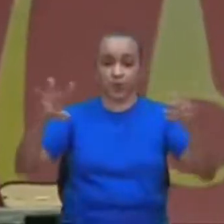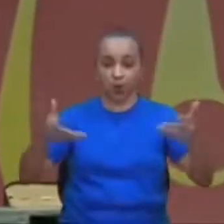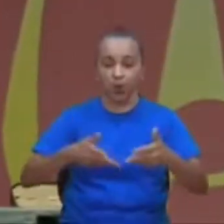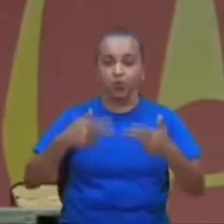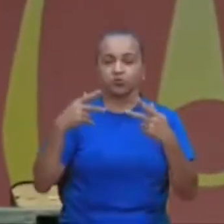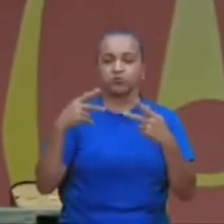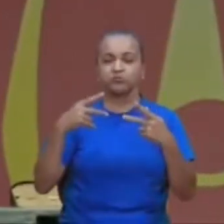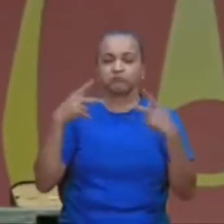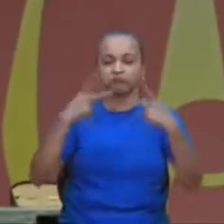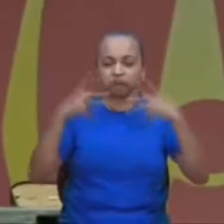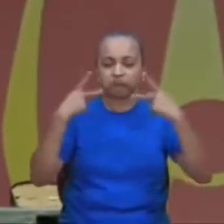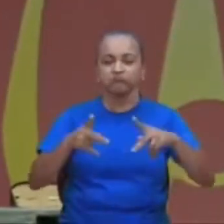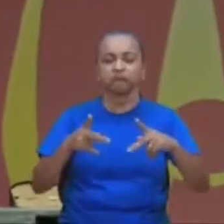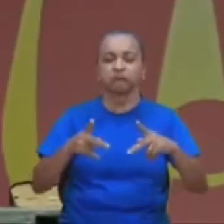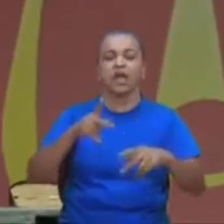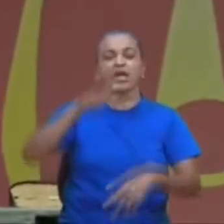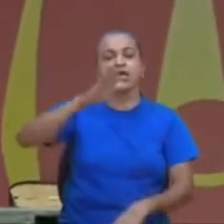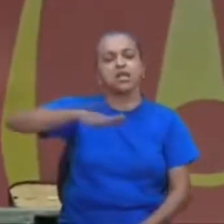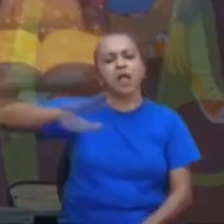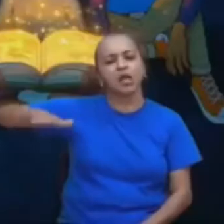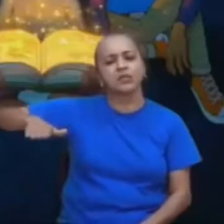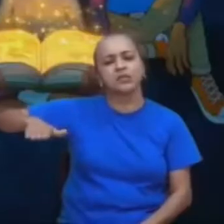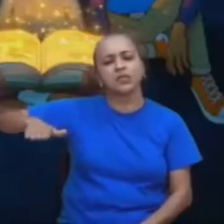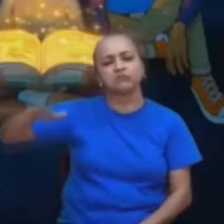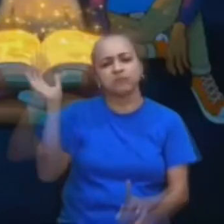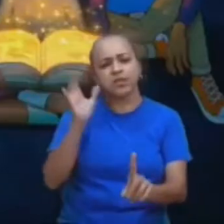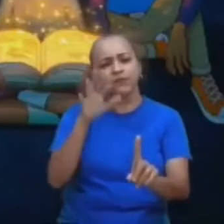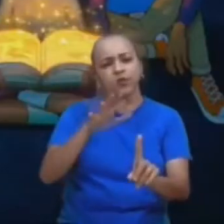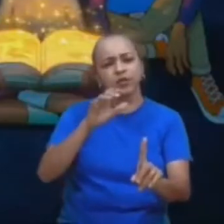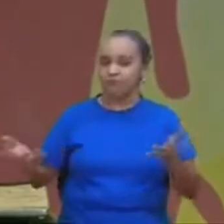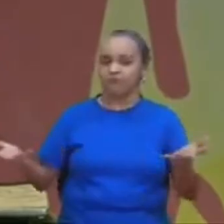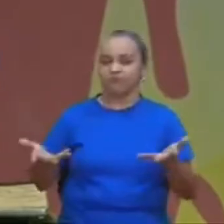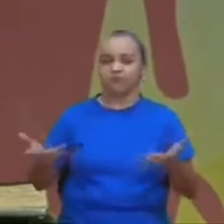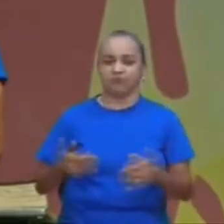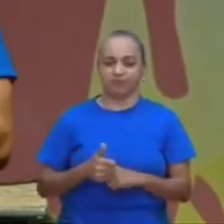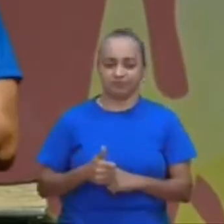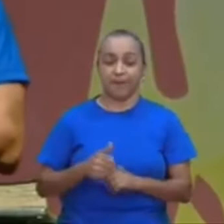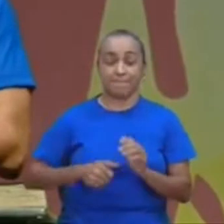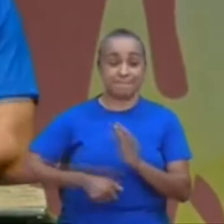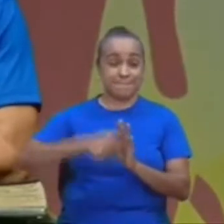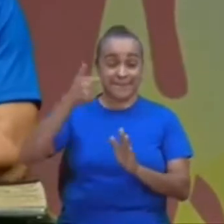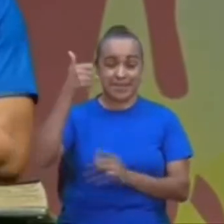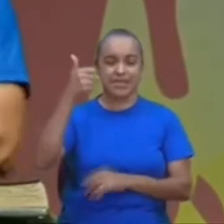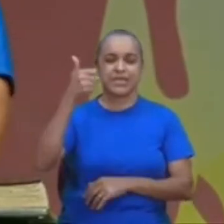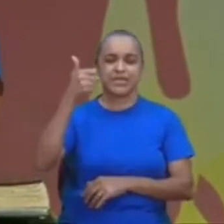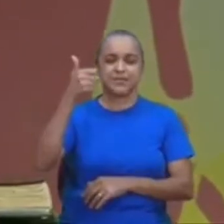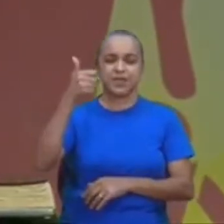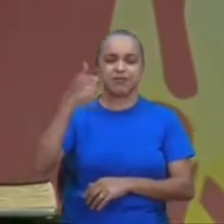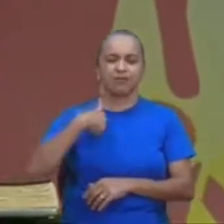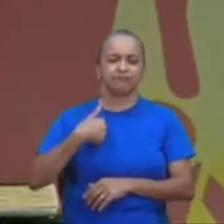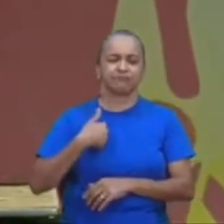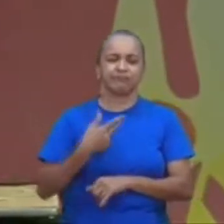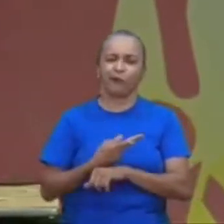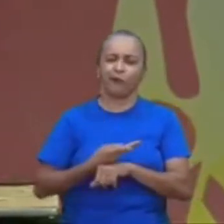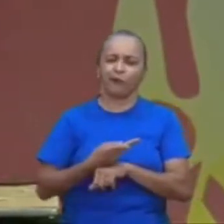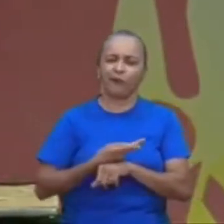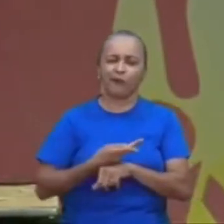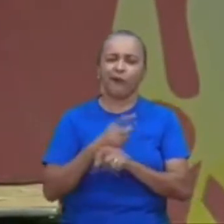Crianças que mudaram o mundo. Primeiro, eu fui procurar algumas